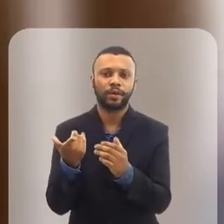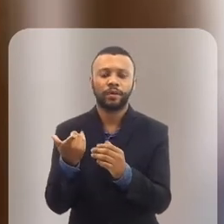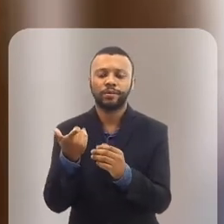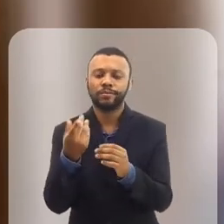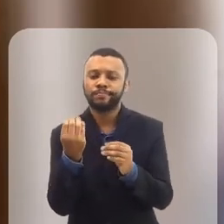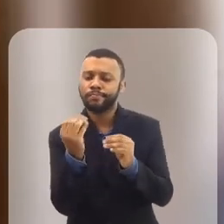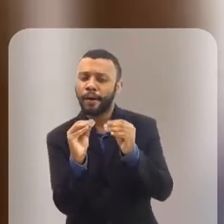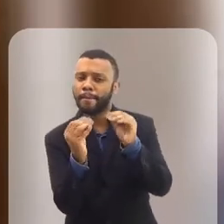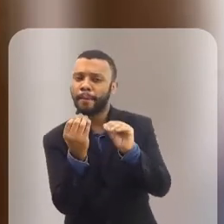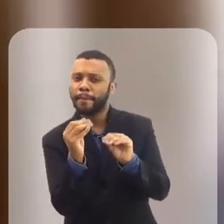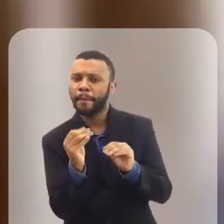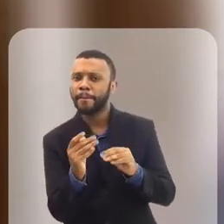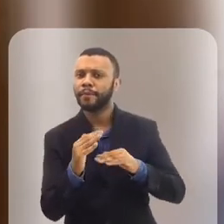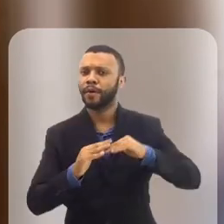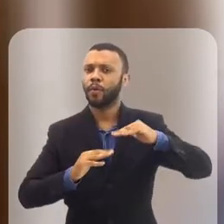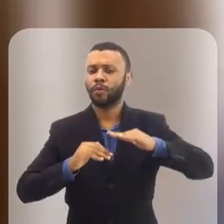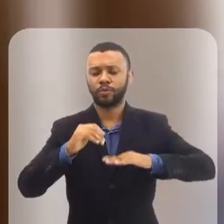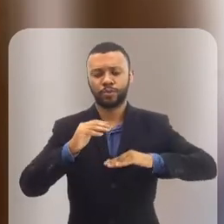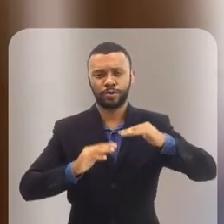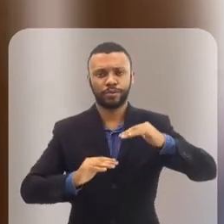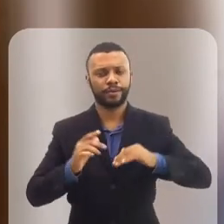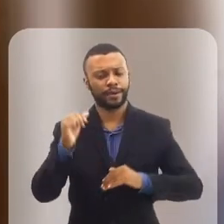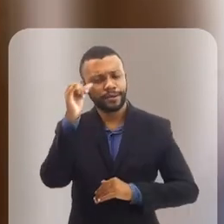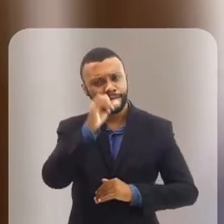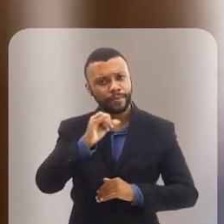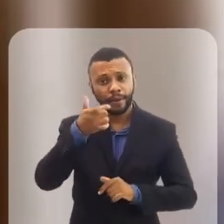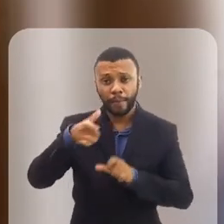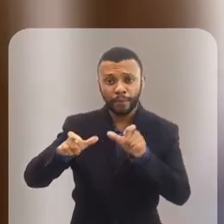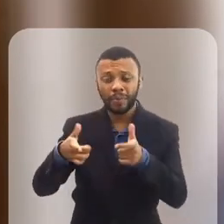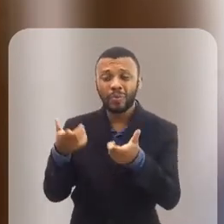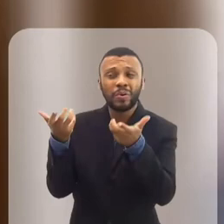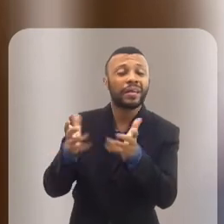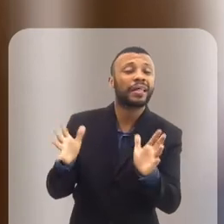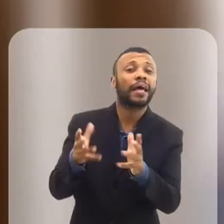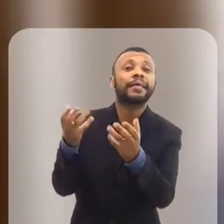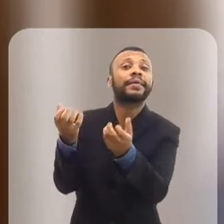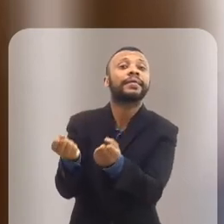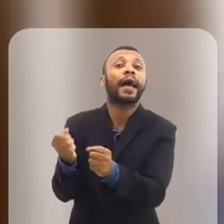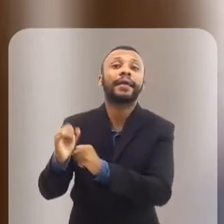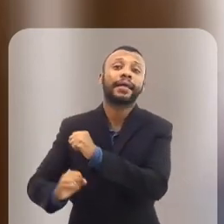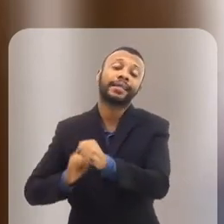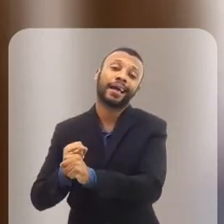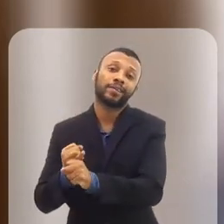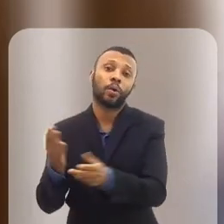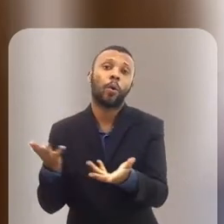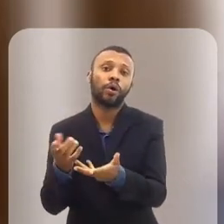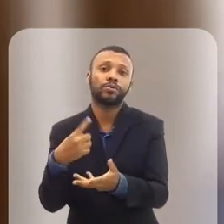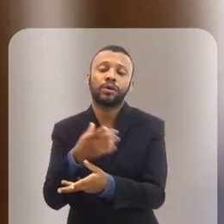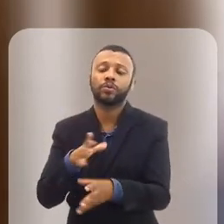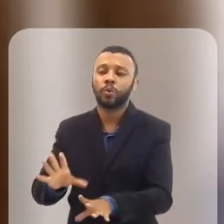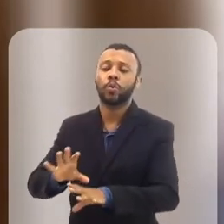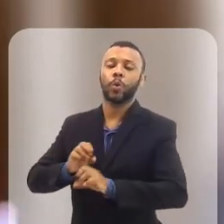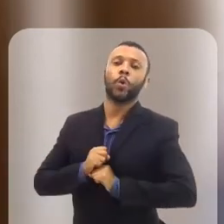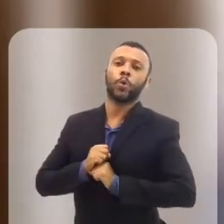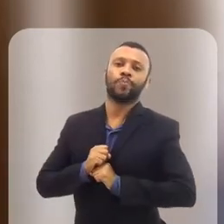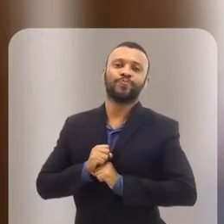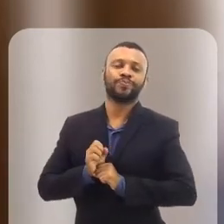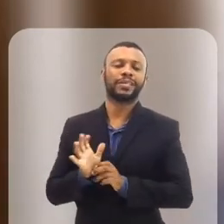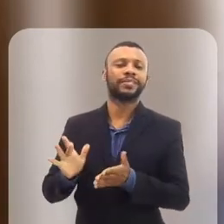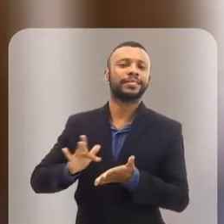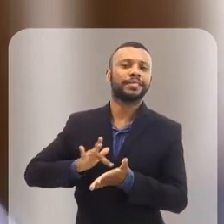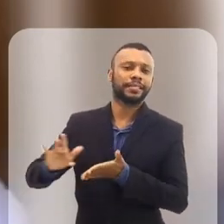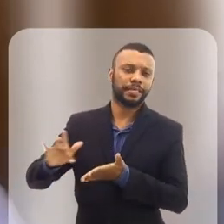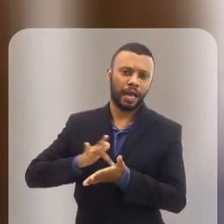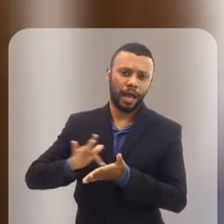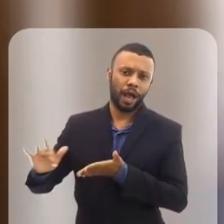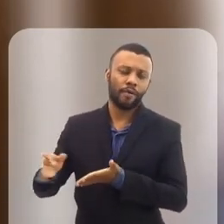construída. Antigamente, as pessoas tinham muita resistência com a internet e hoje já somos nativos digitais